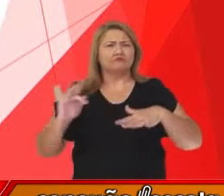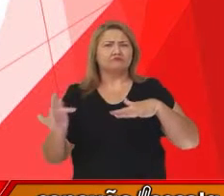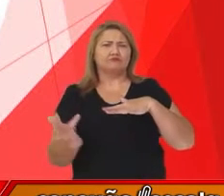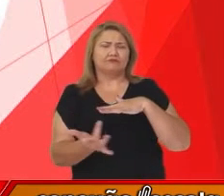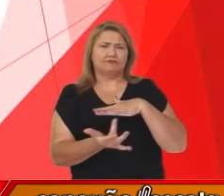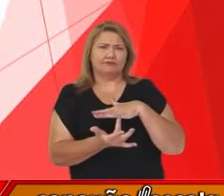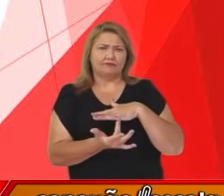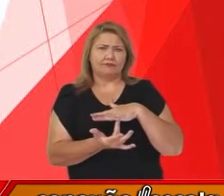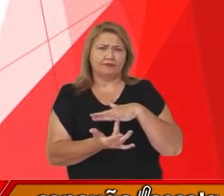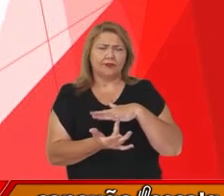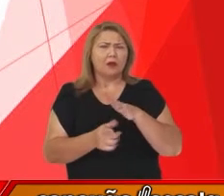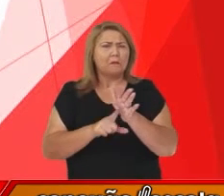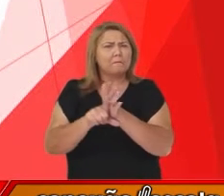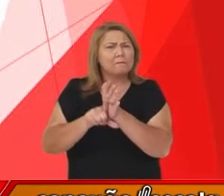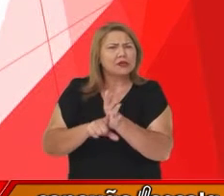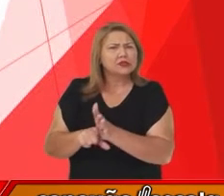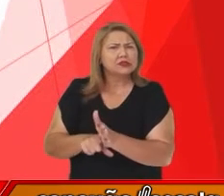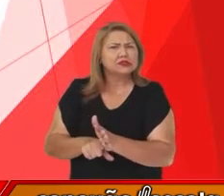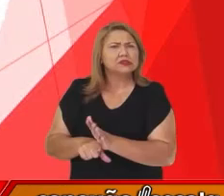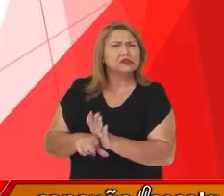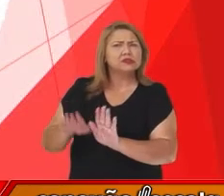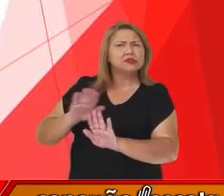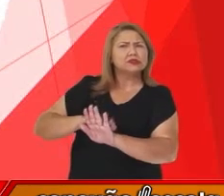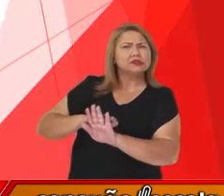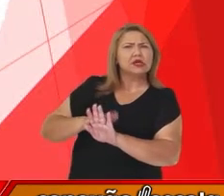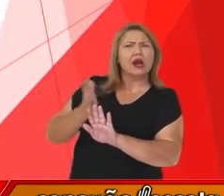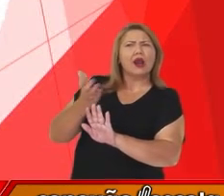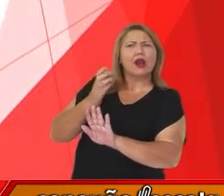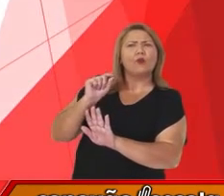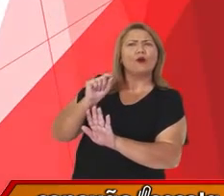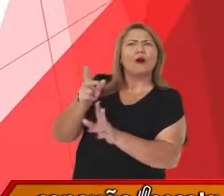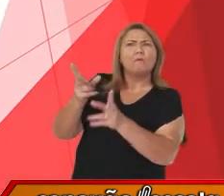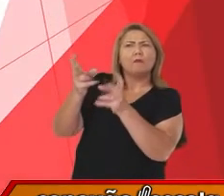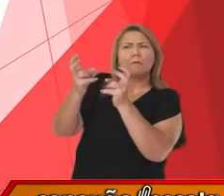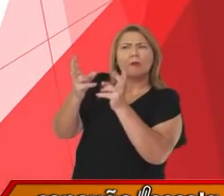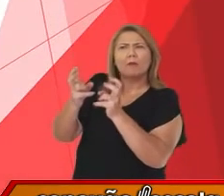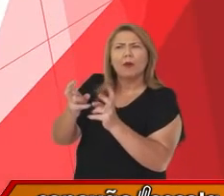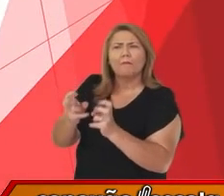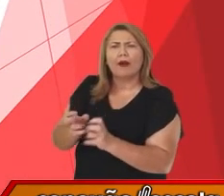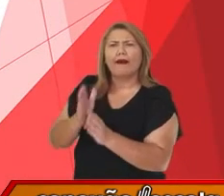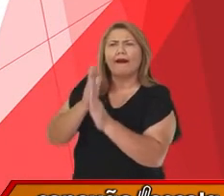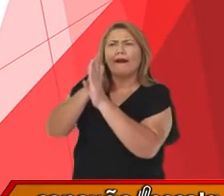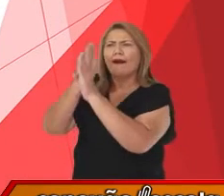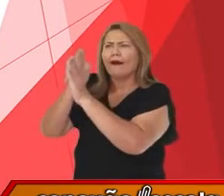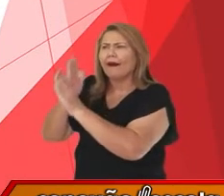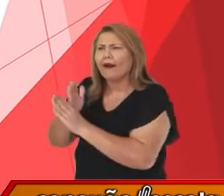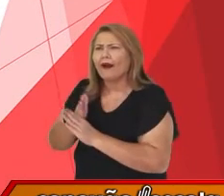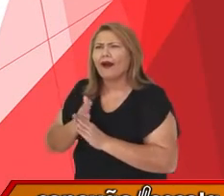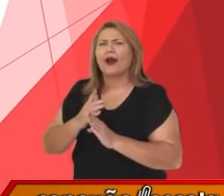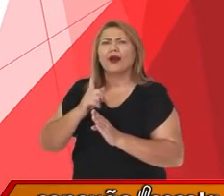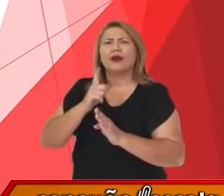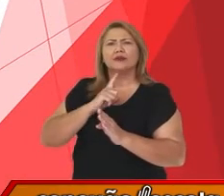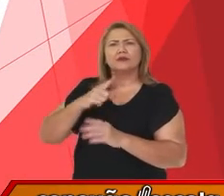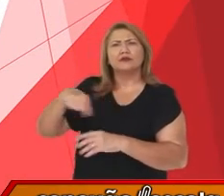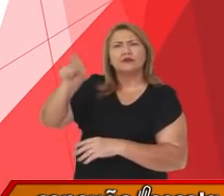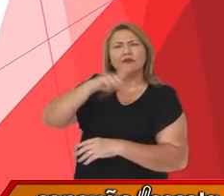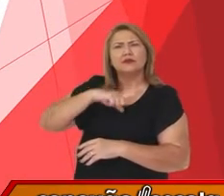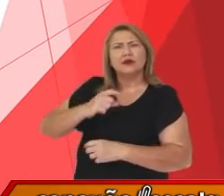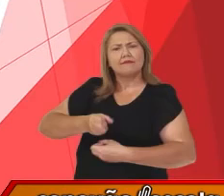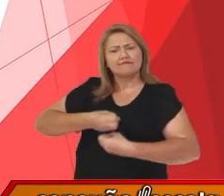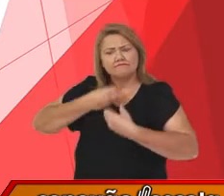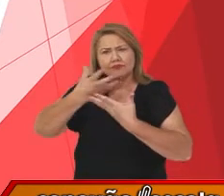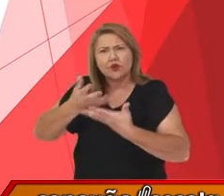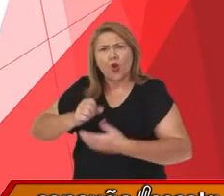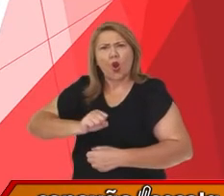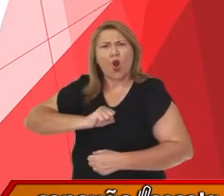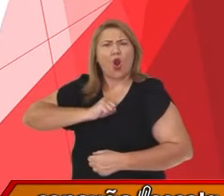pesquisa, ele teve a intenção de identificar como anda esse discurso de ódio, como